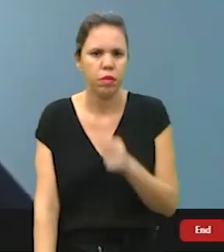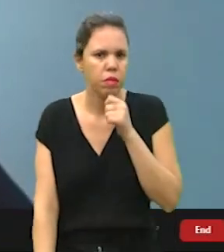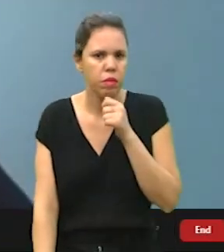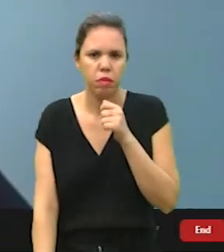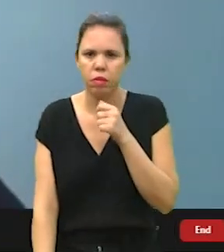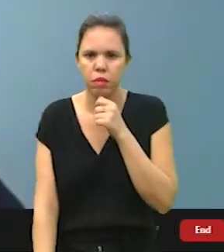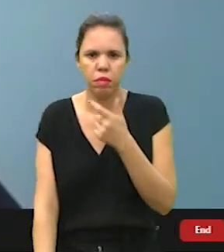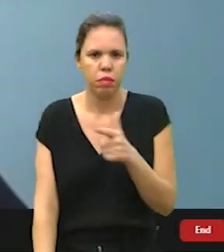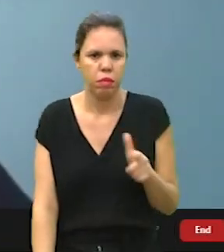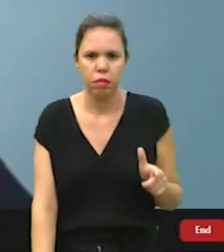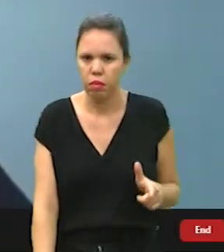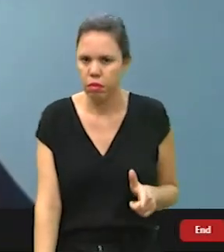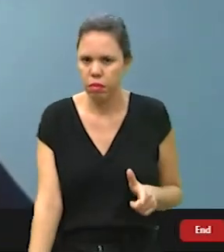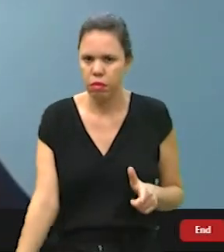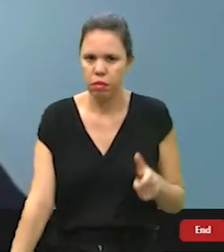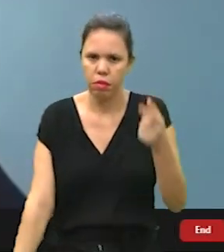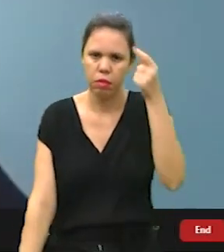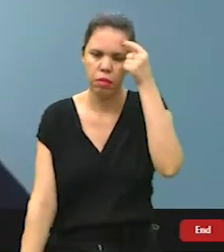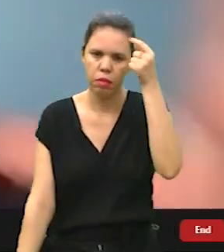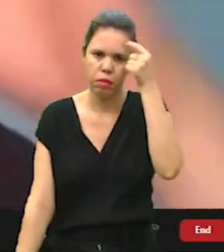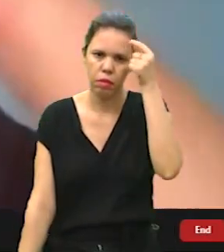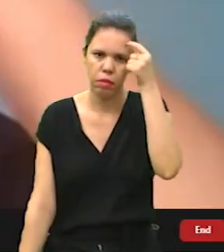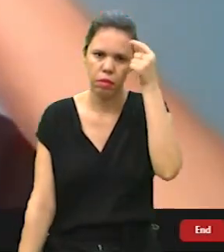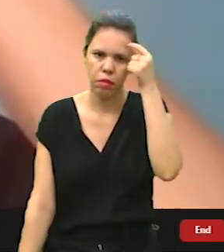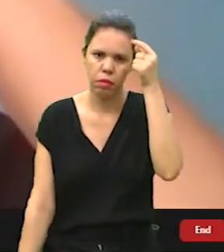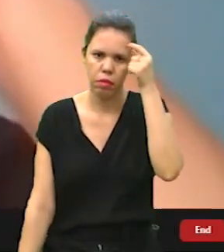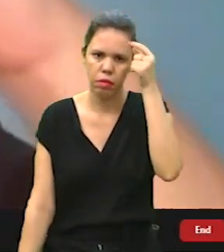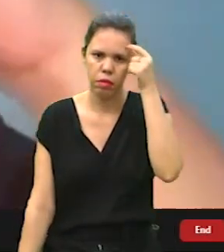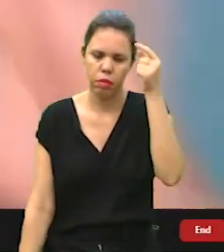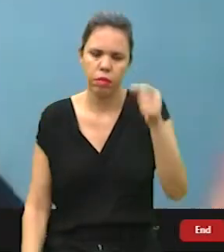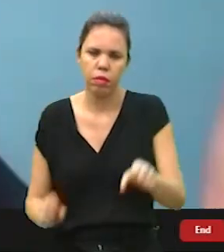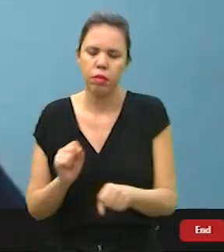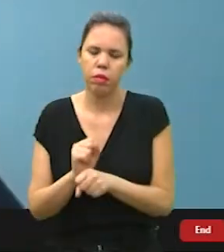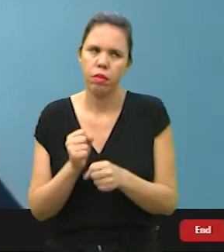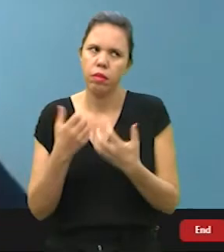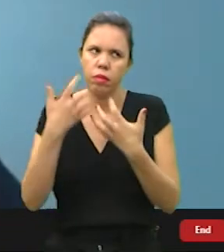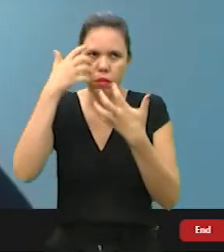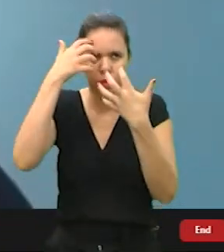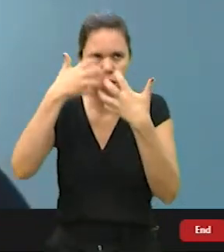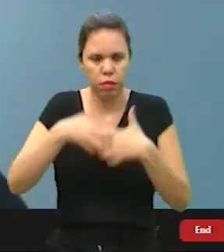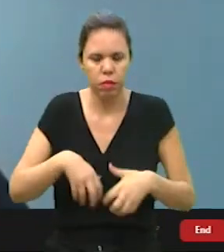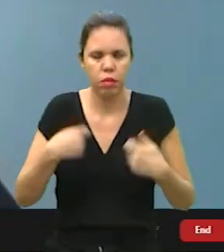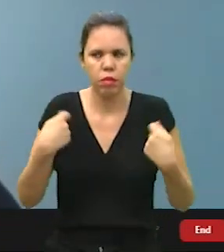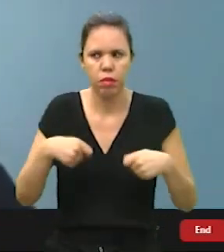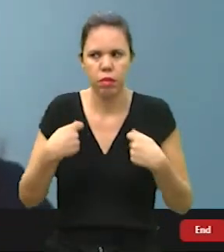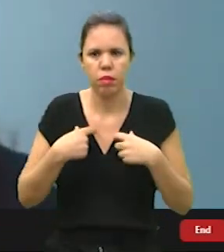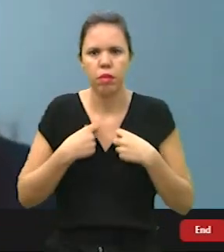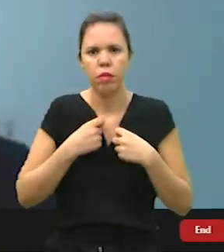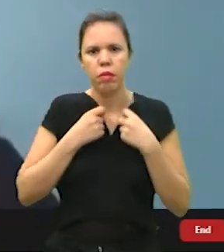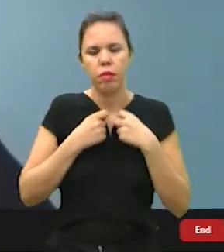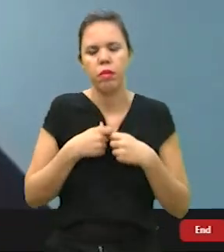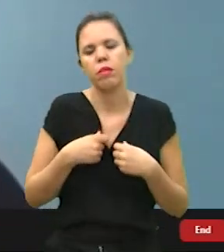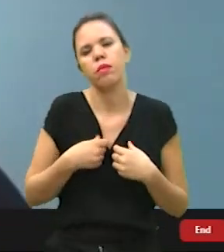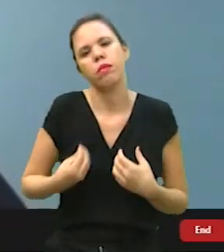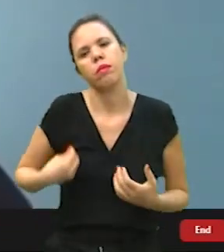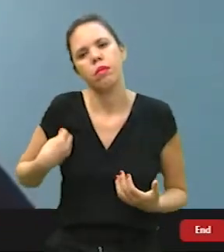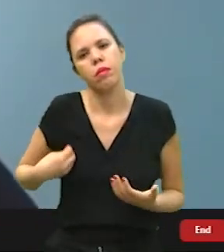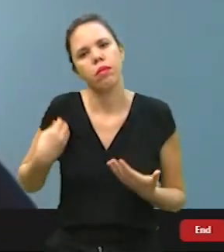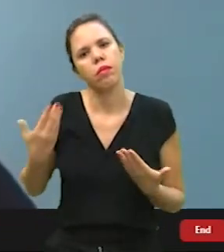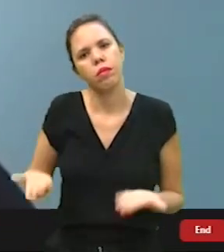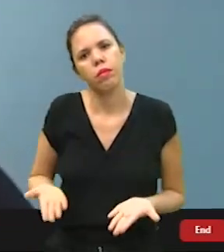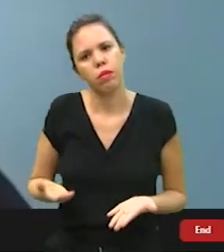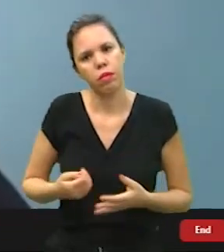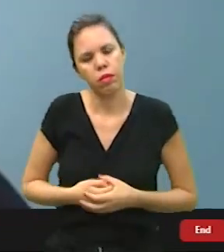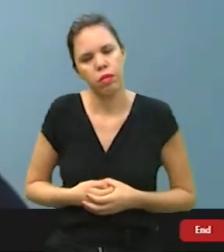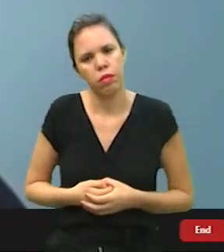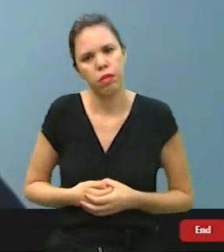ainda não teve essa consciência, não parou e pensou, não, eu preciso estar